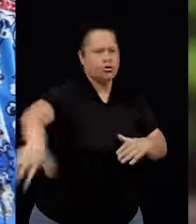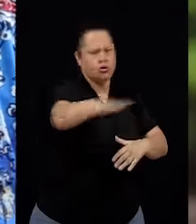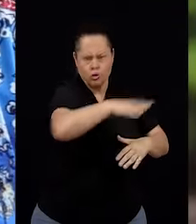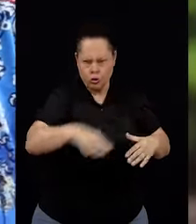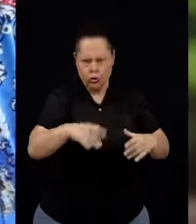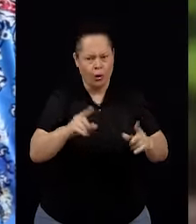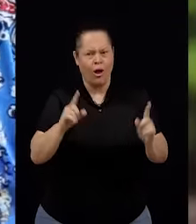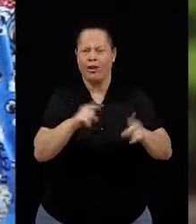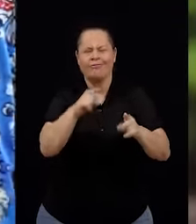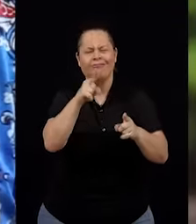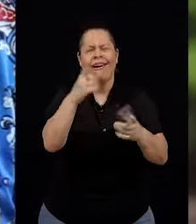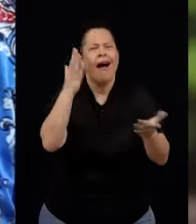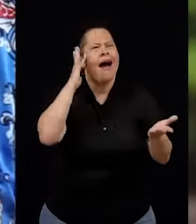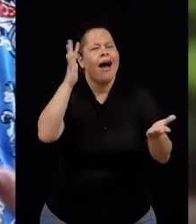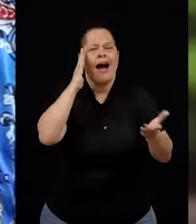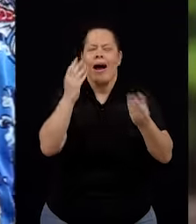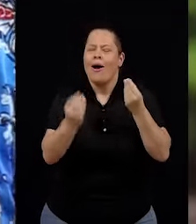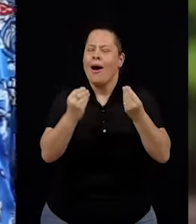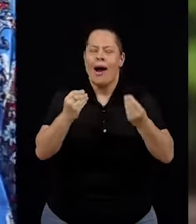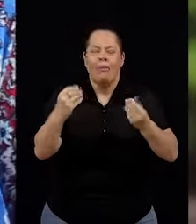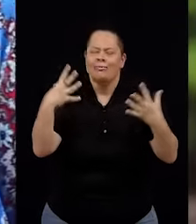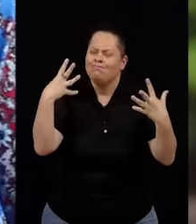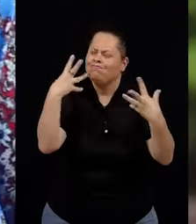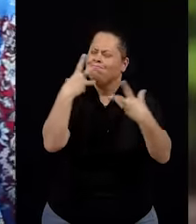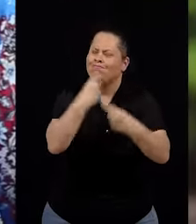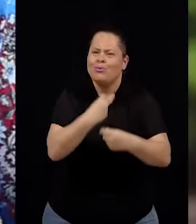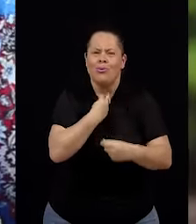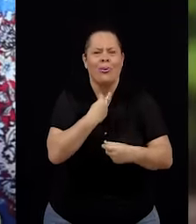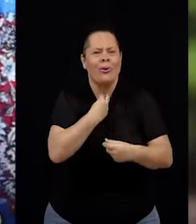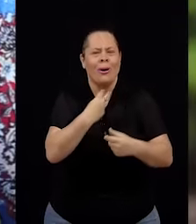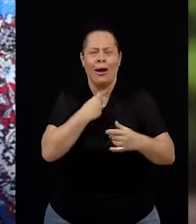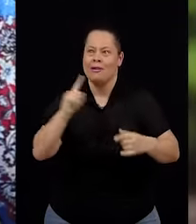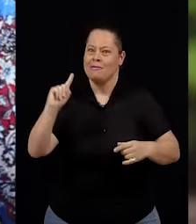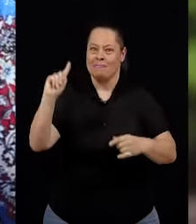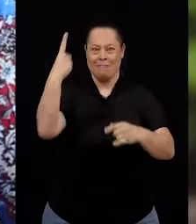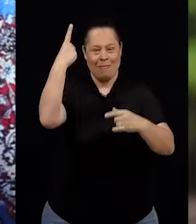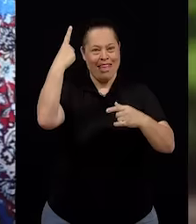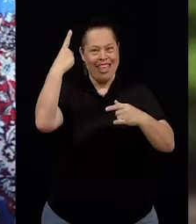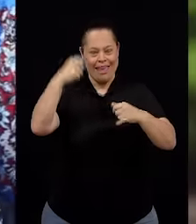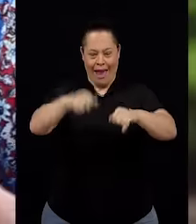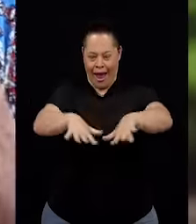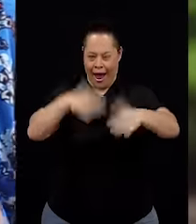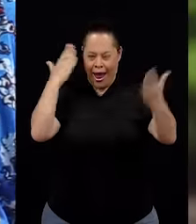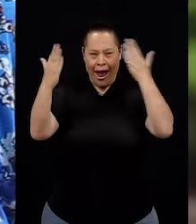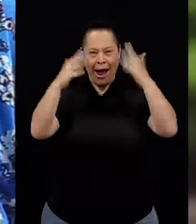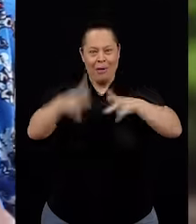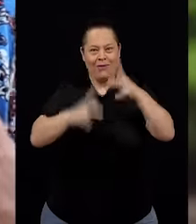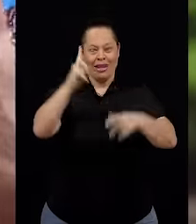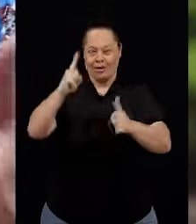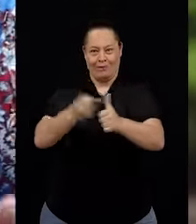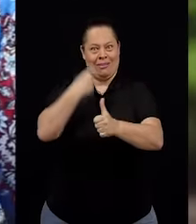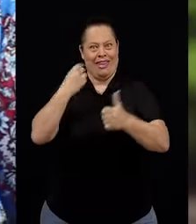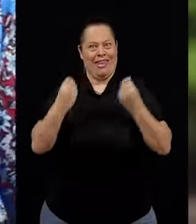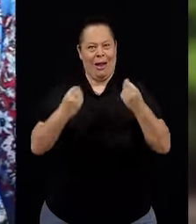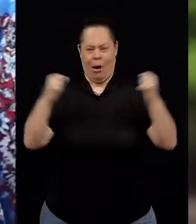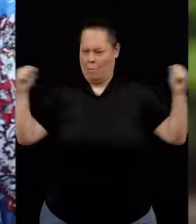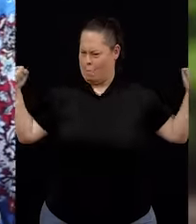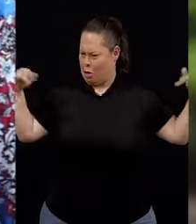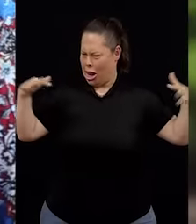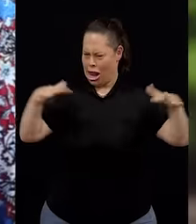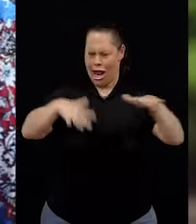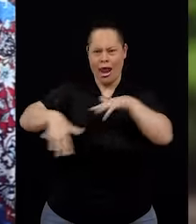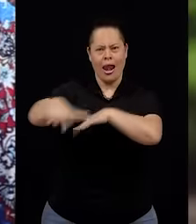quanto foi linda a primeira Assembleia na participação do povo como uma resposta a um